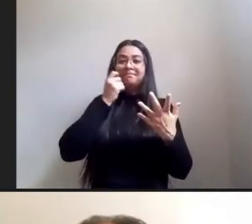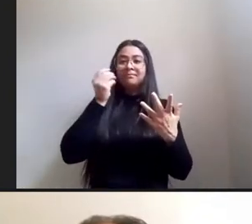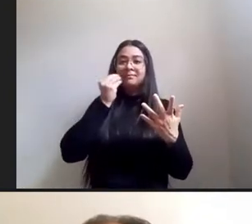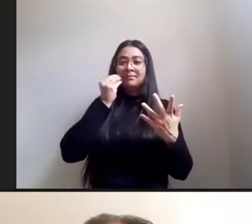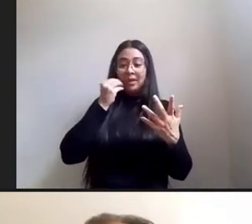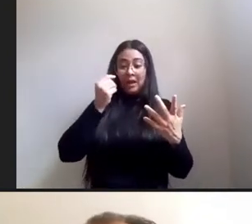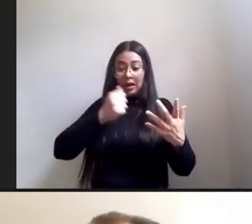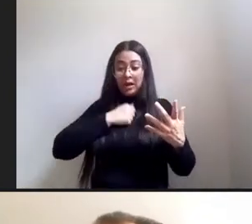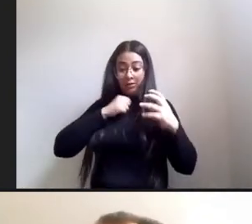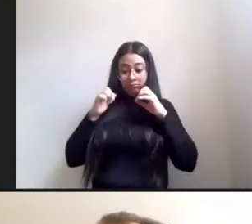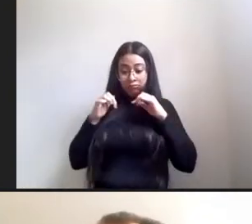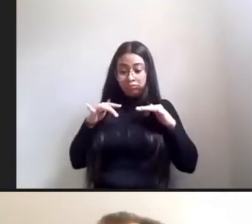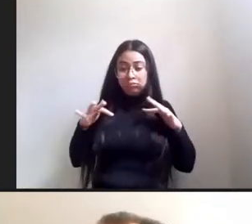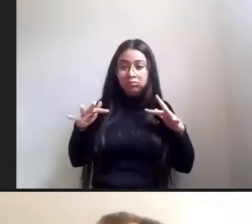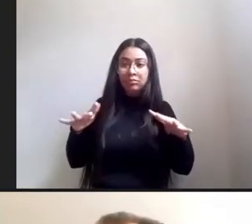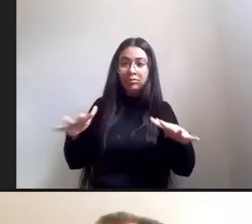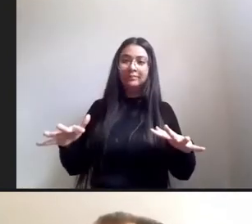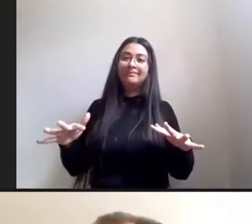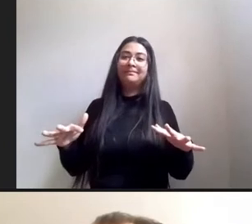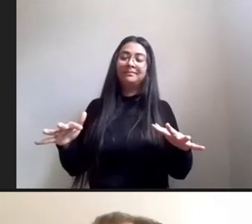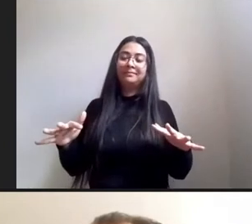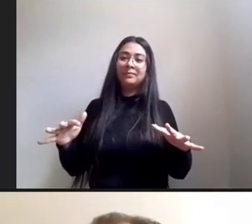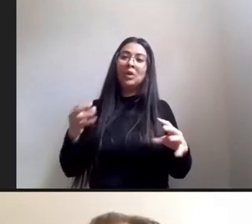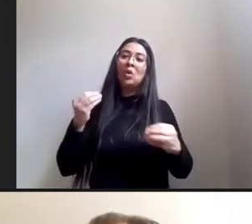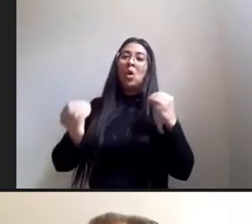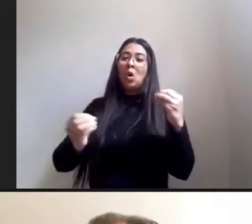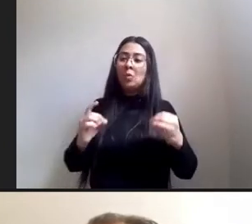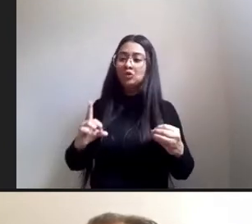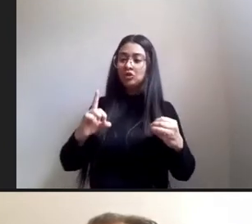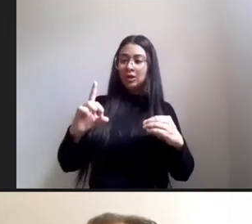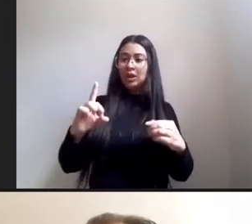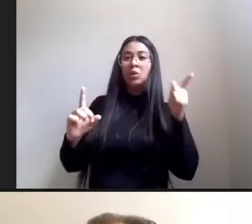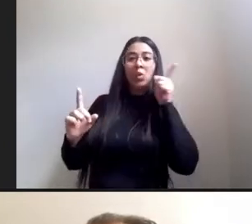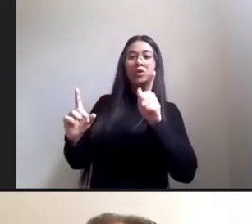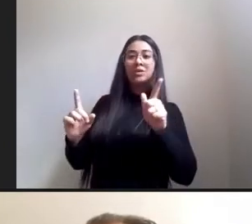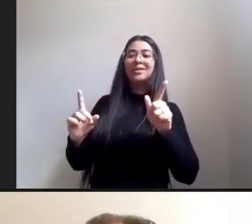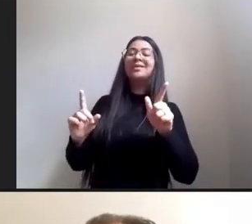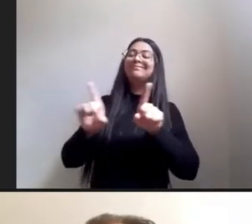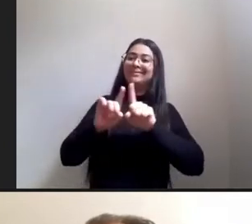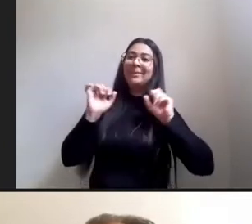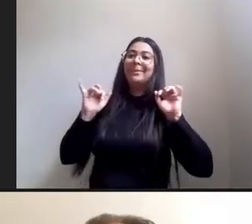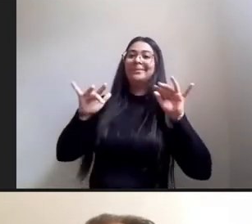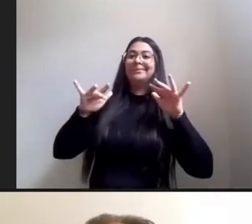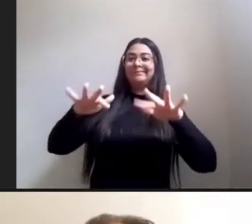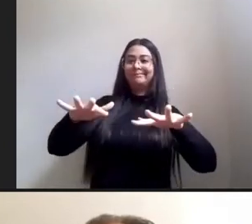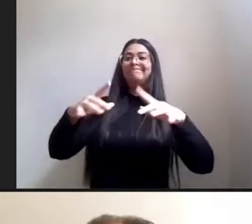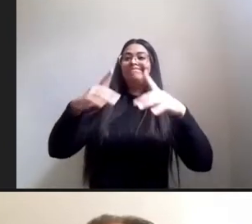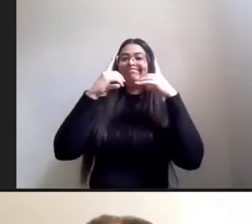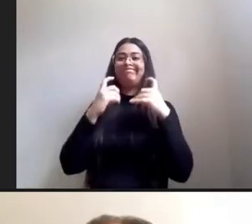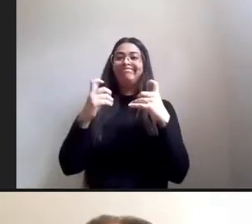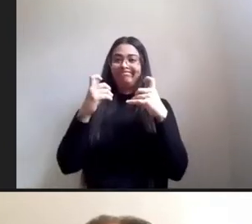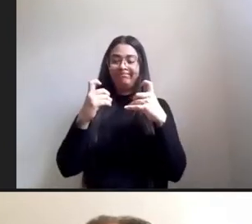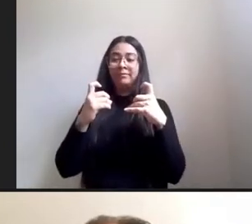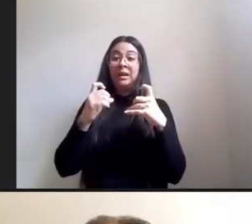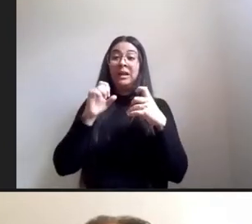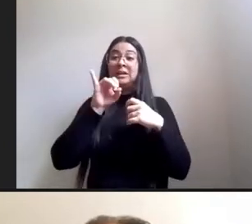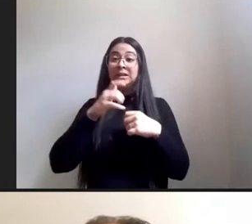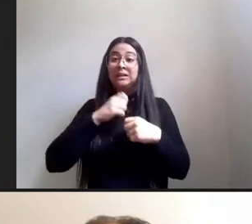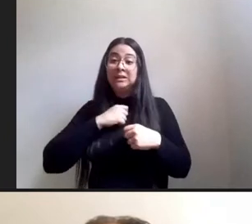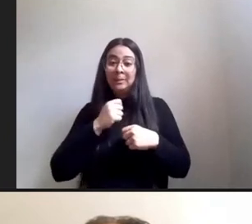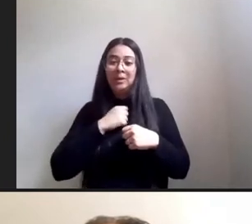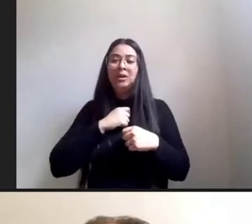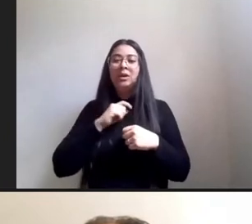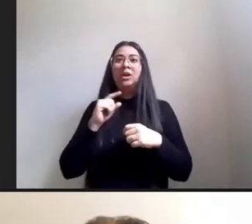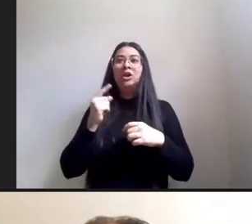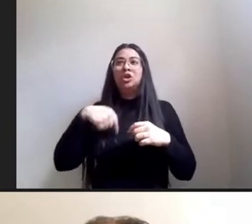perpetua uma violência também né eu acho que se a antropologia conseguir chegar nesse tensionamento a gente avança